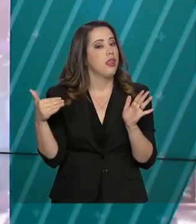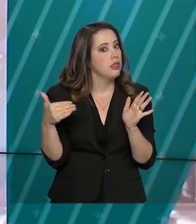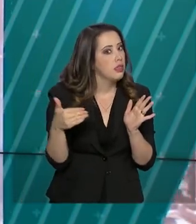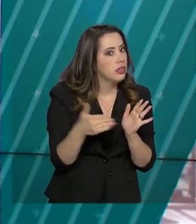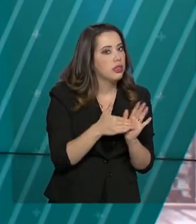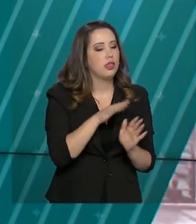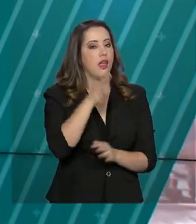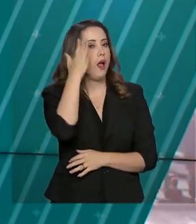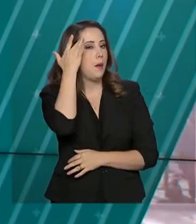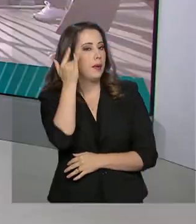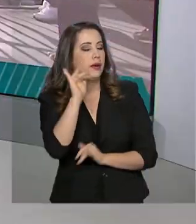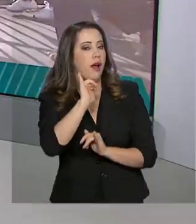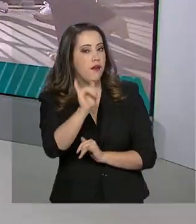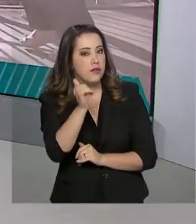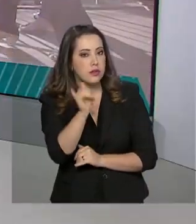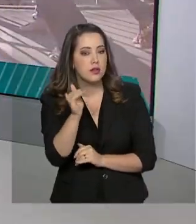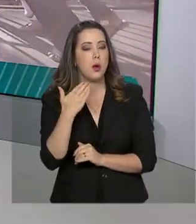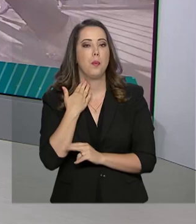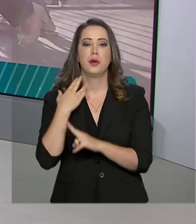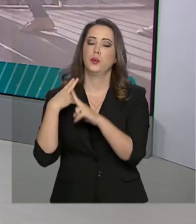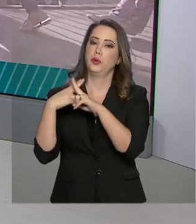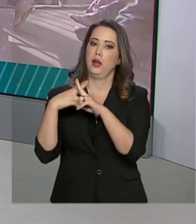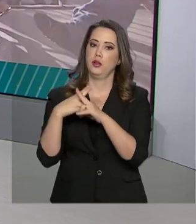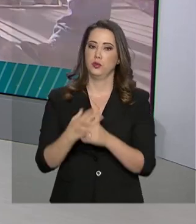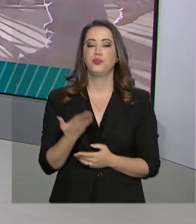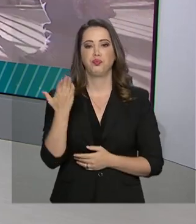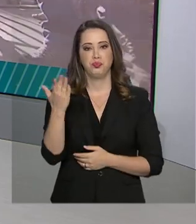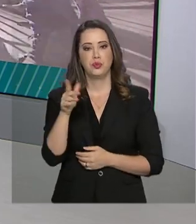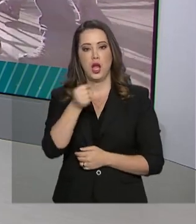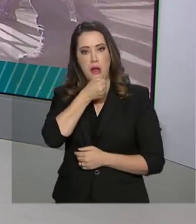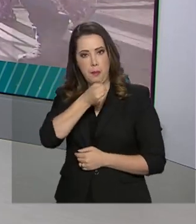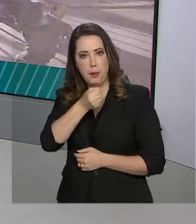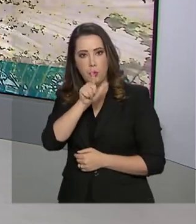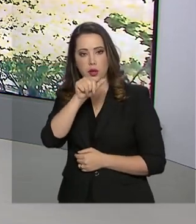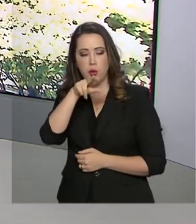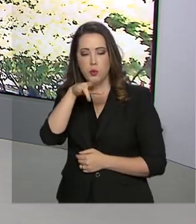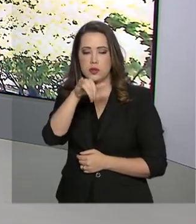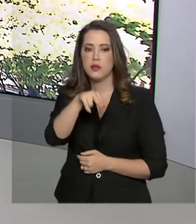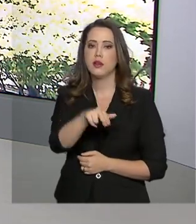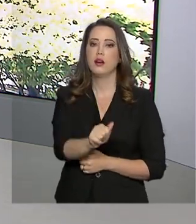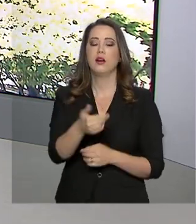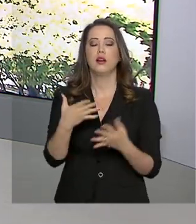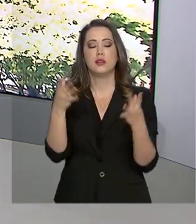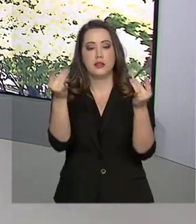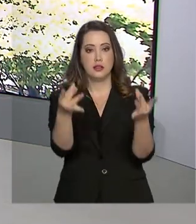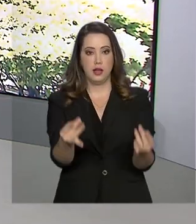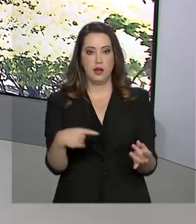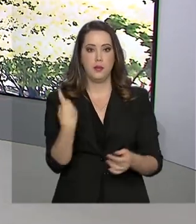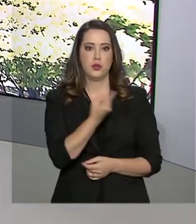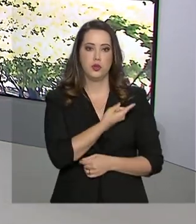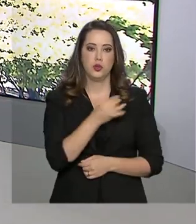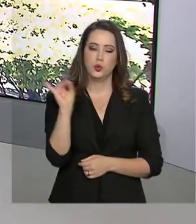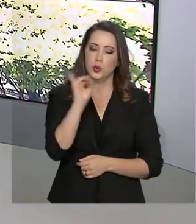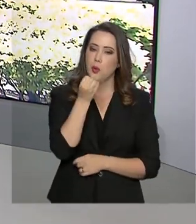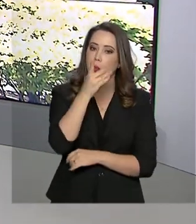Caixa Econômica Federal. A repórter Luciana Colares de Holanda explica tudo pra gente agora. Lu, bom dia pra você.